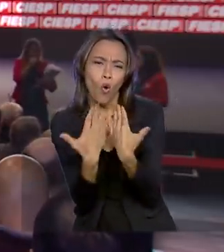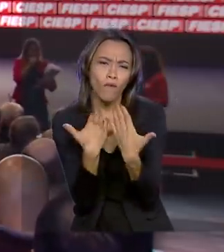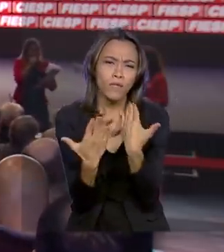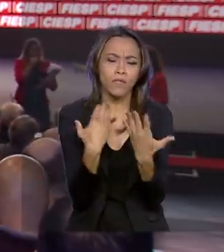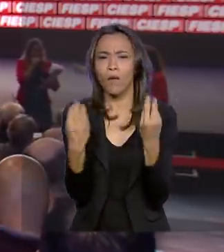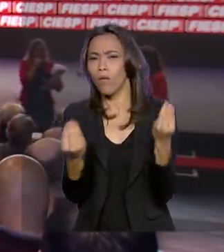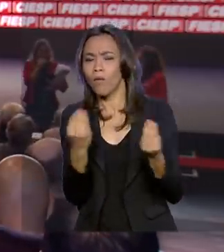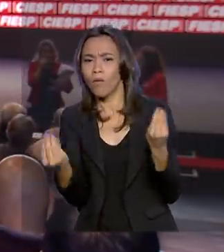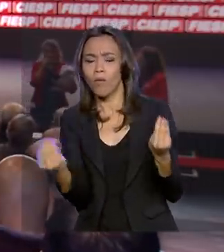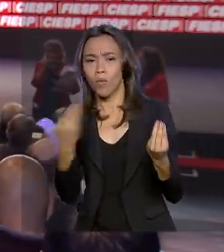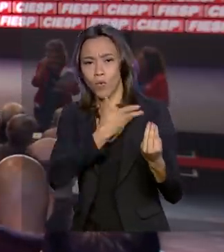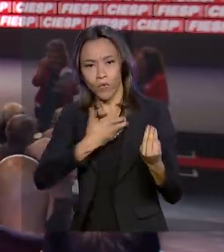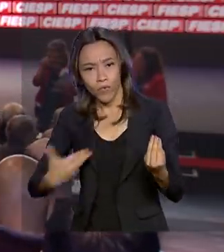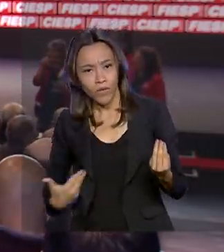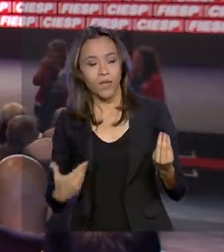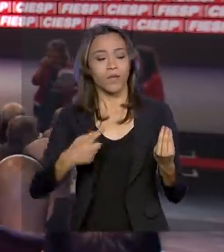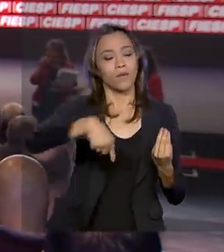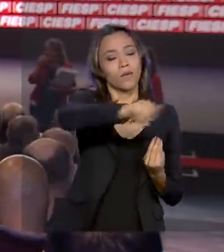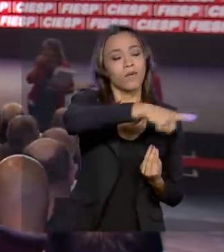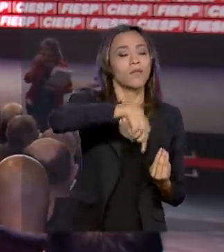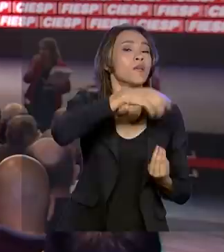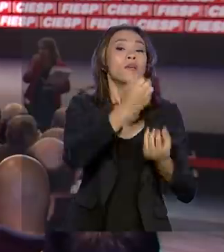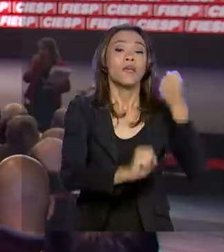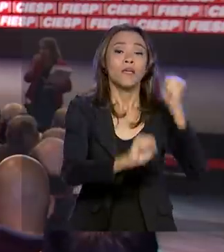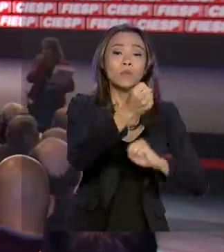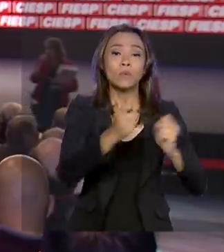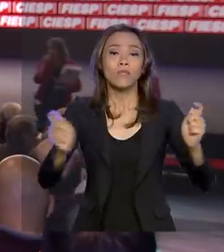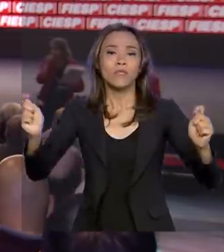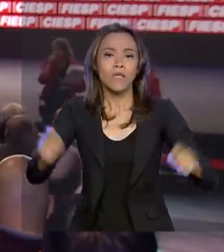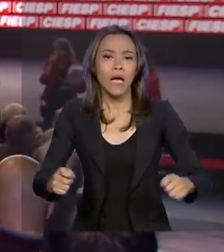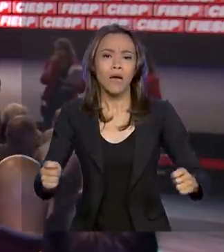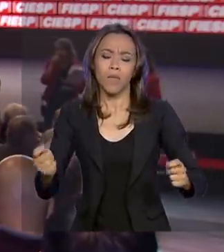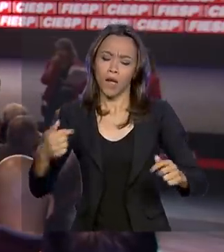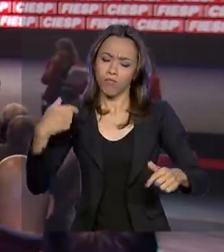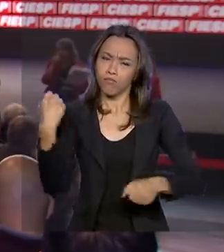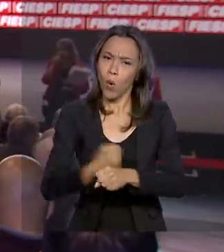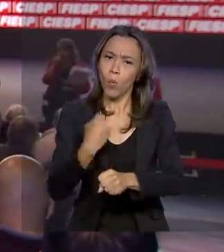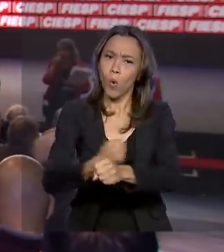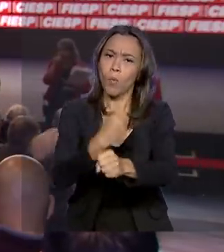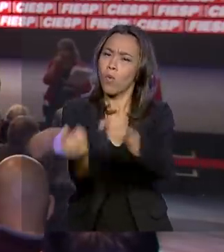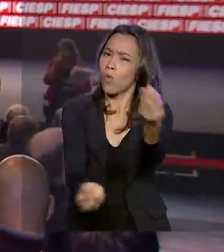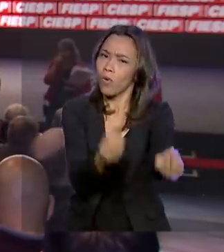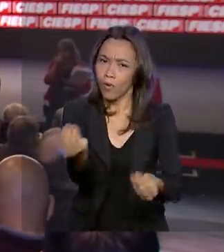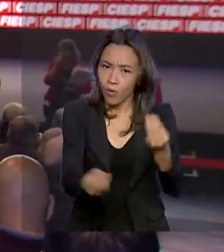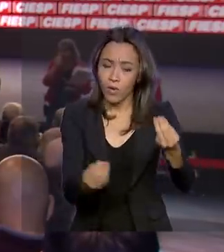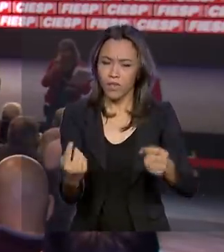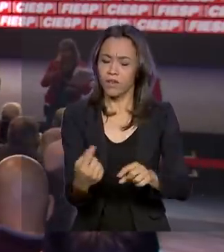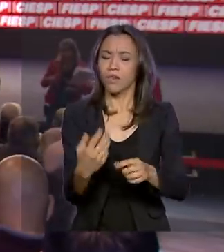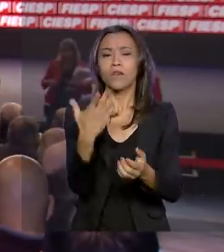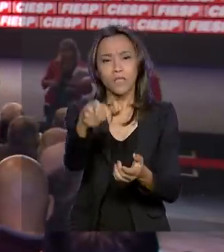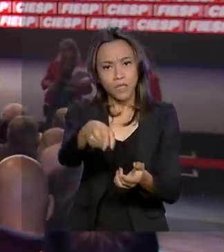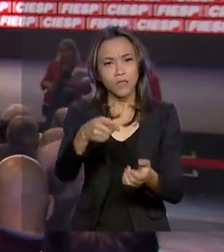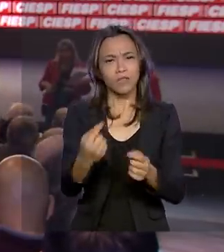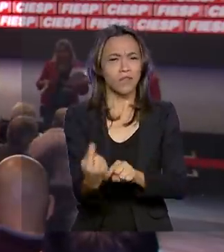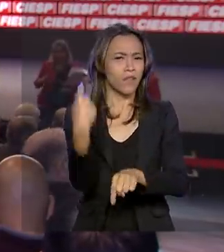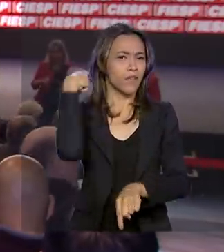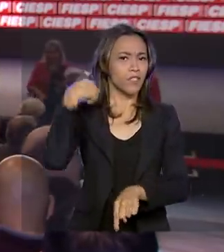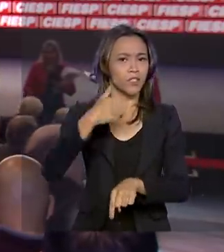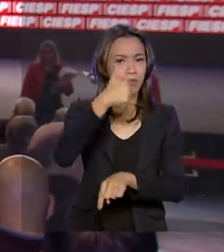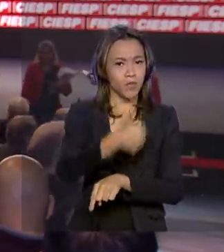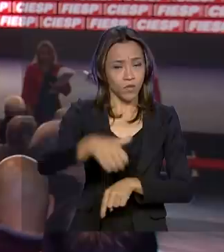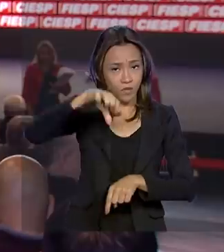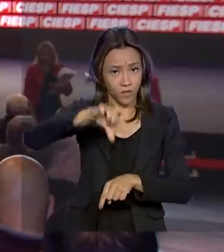retomada dessas obras. Esta é a 13ª edição do Congresso, que acontece desde 1997.